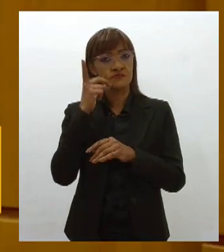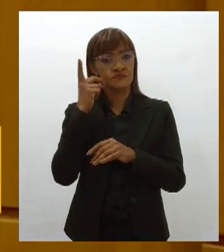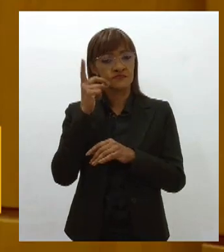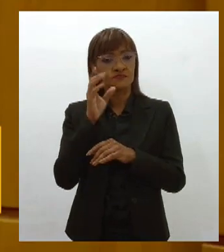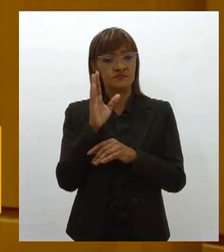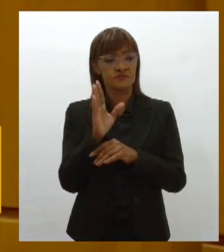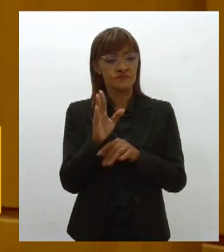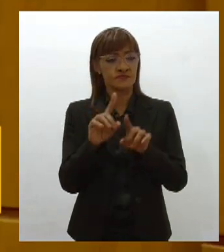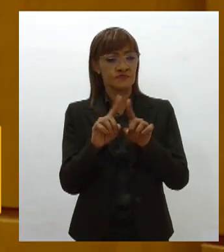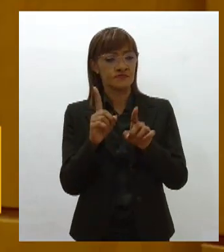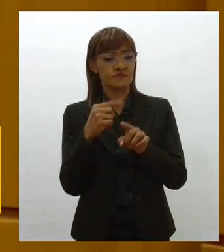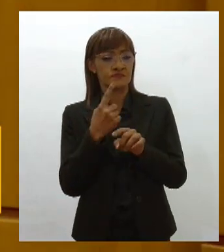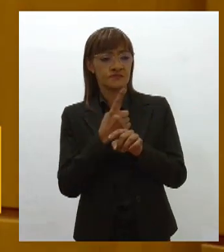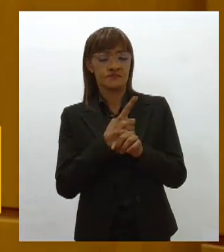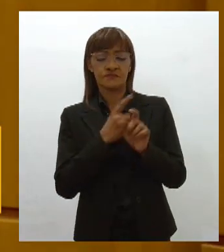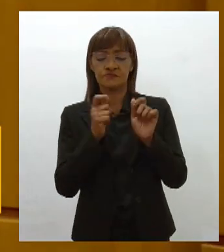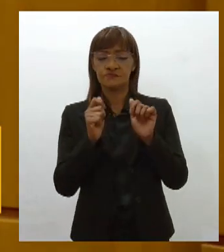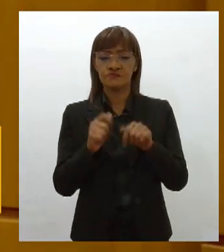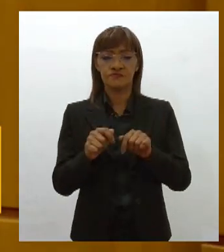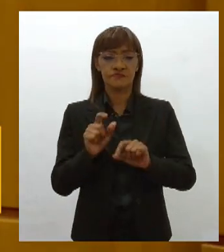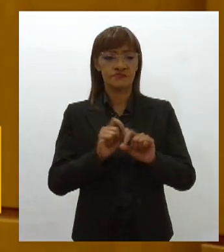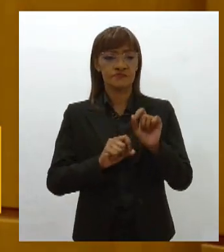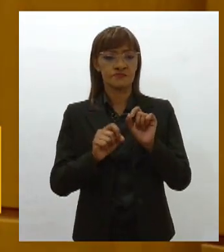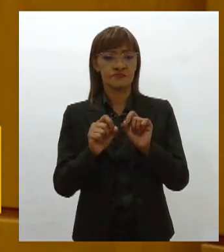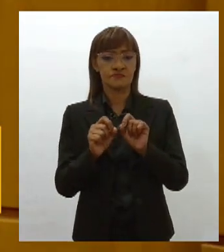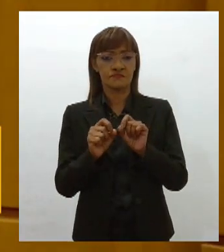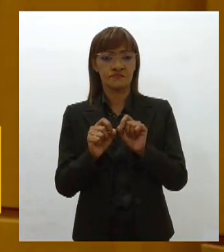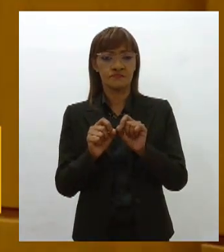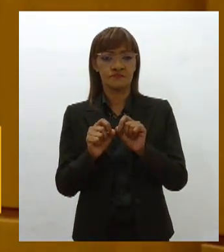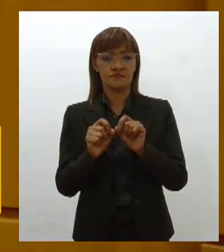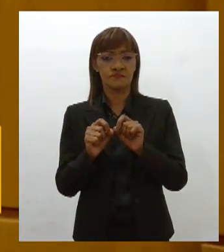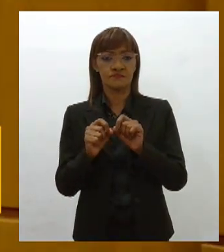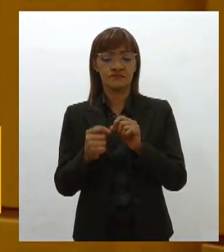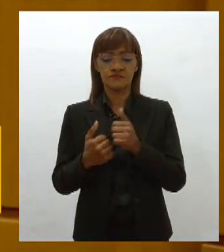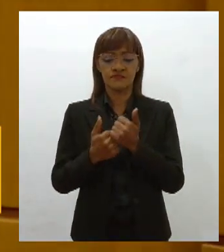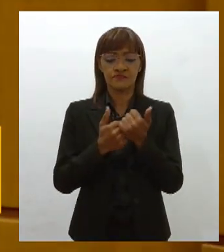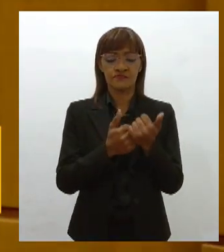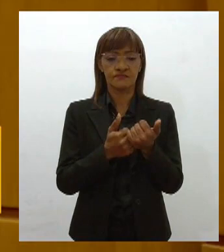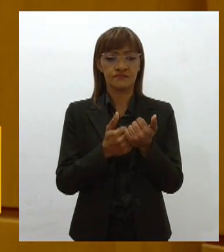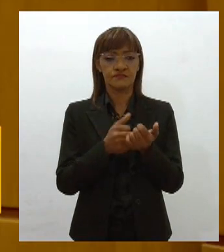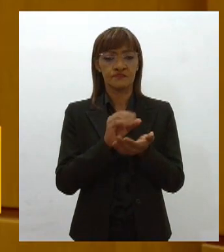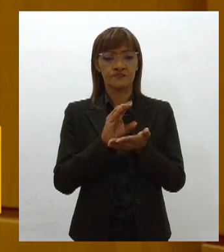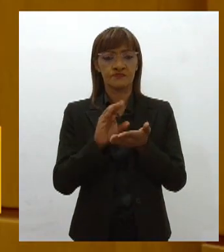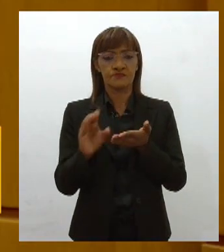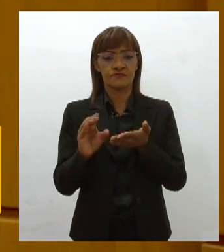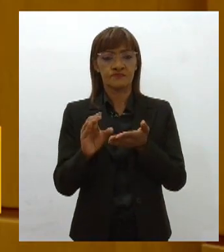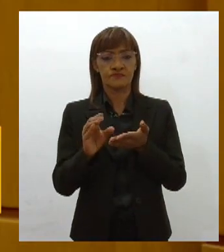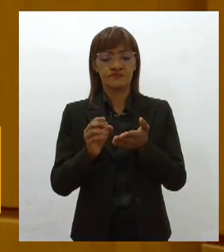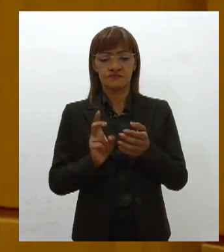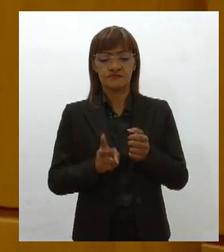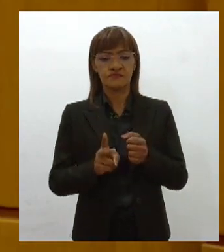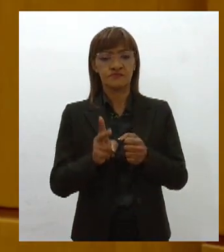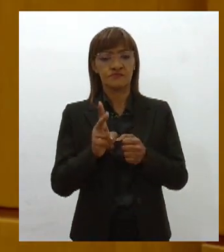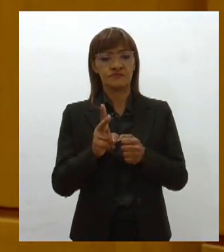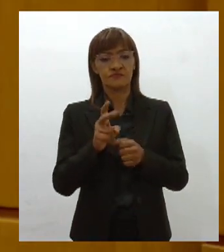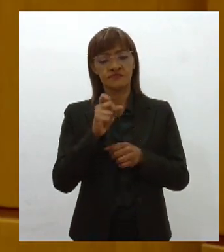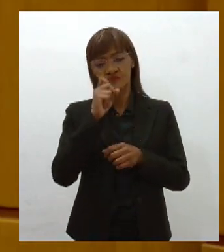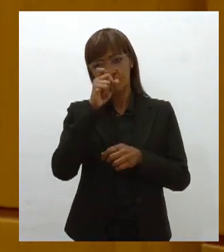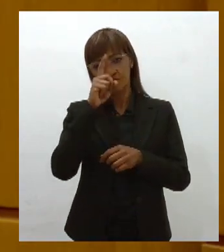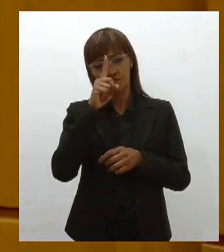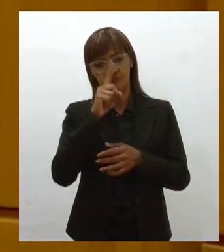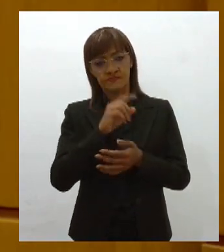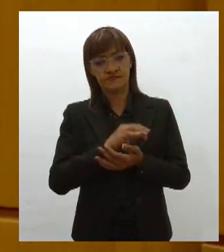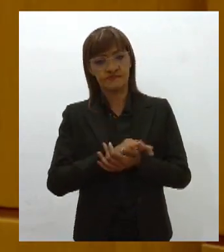a gente possa ter de toda a bancada essa ajuda financeira para a estrutura e manutenção desse serviço funcionando.